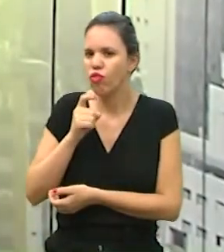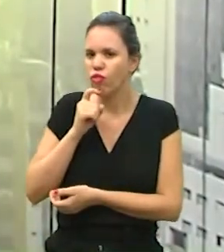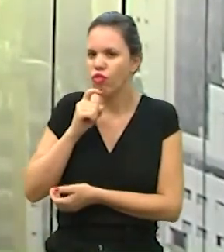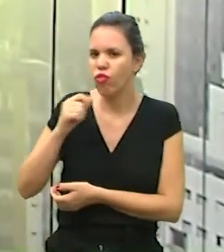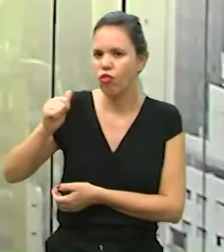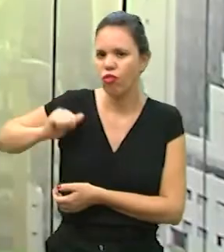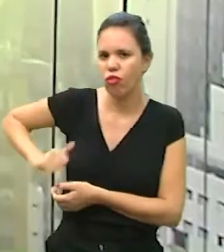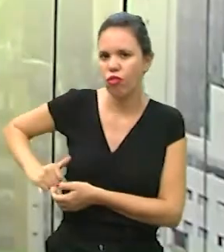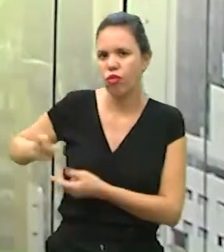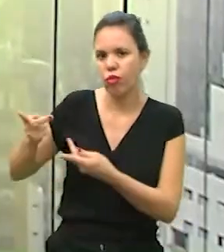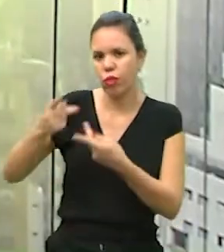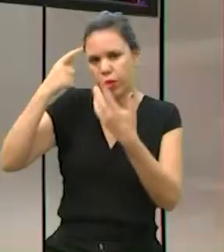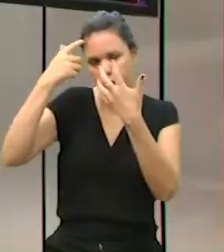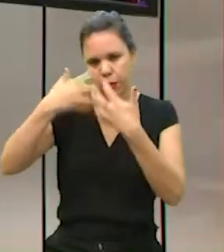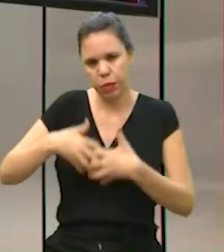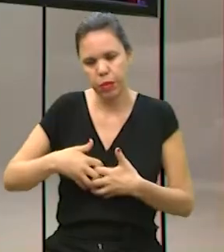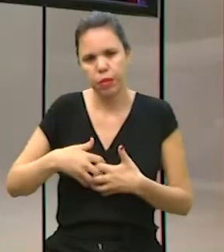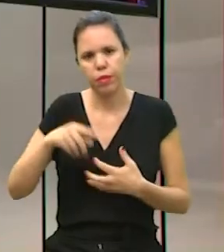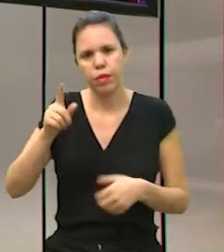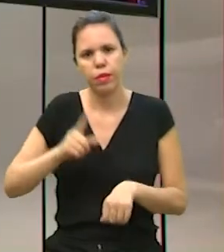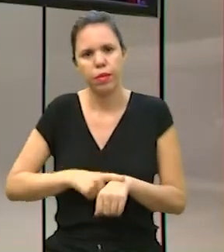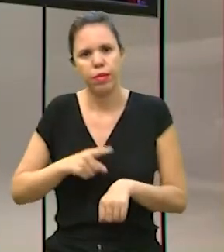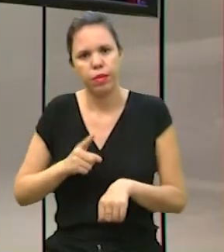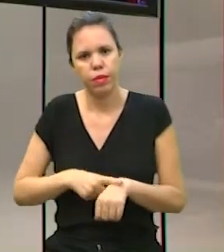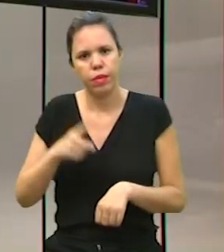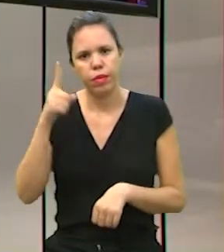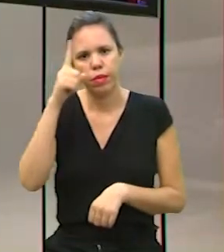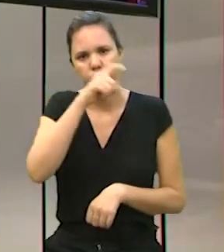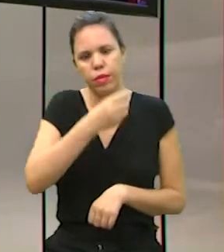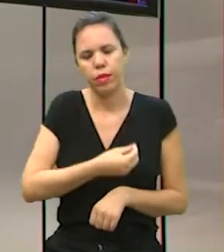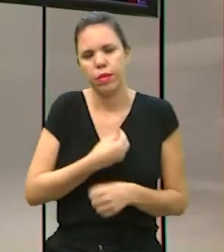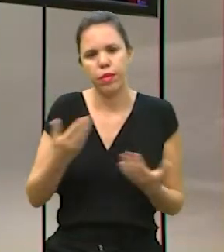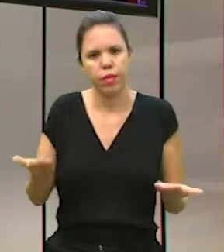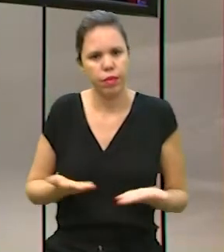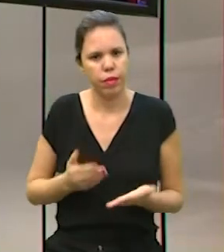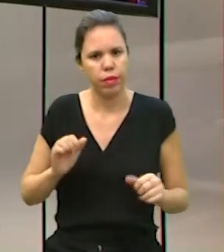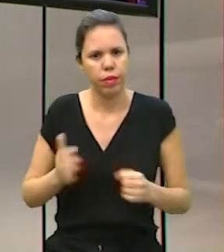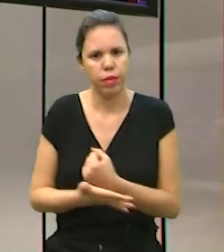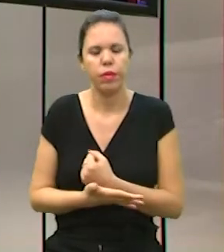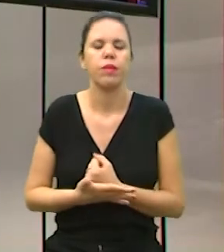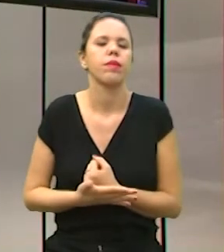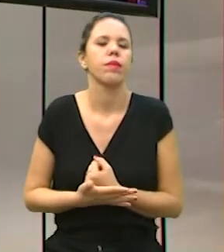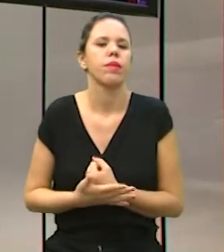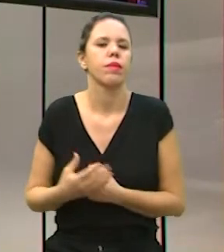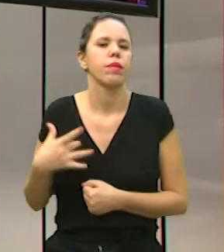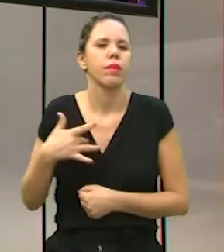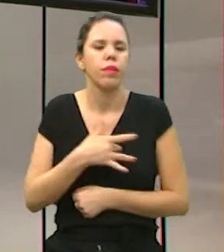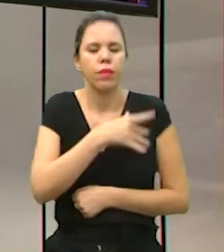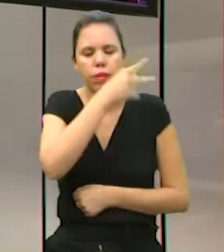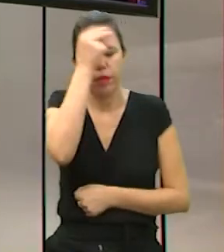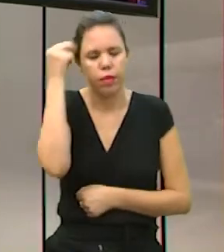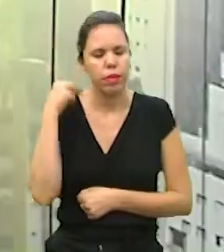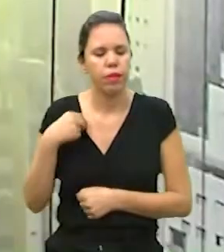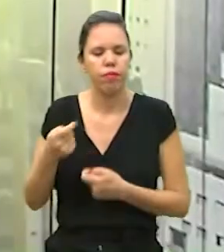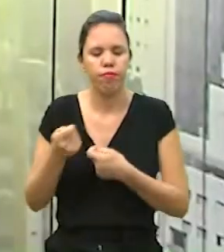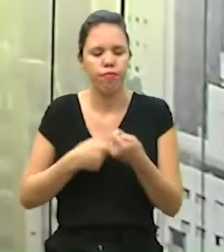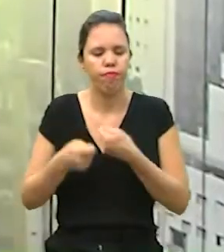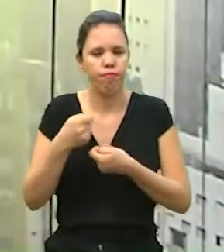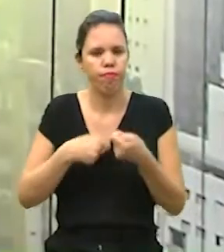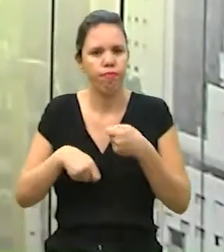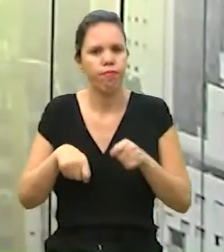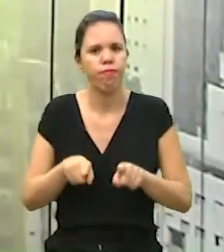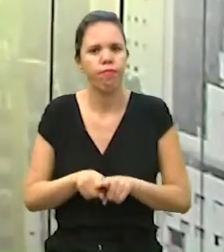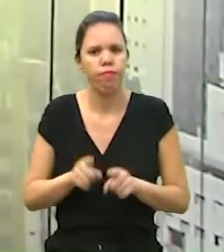o convite, né, Francine? A reflexão, porque é um momento muito difícil que a gente está vivendo agora, de pandemia, para a saúde pública, para a